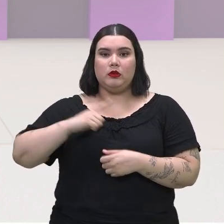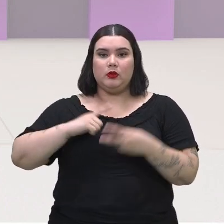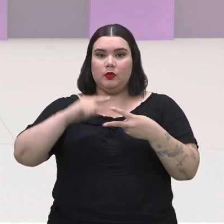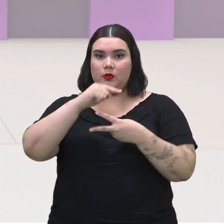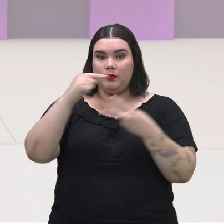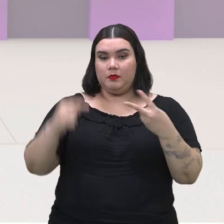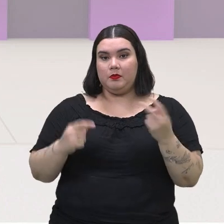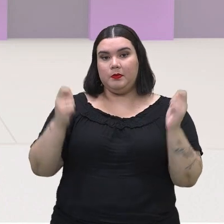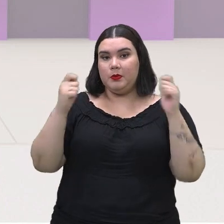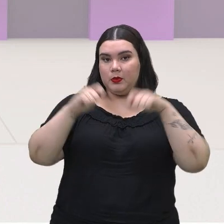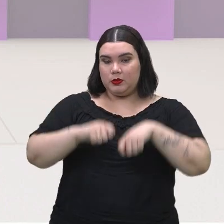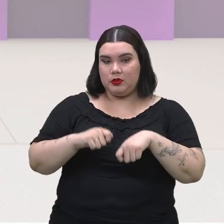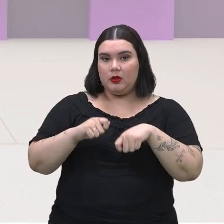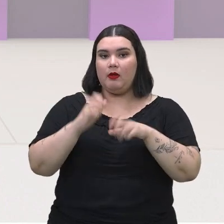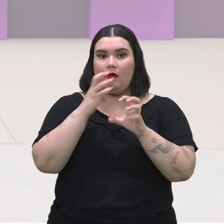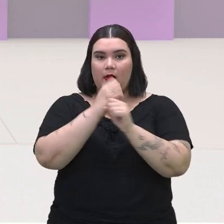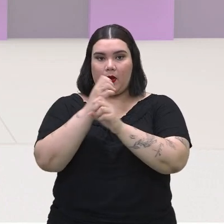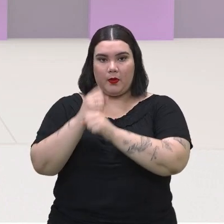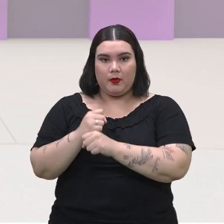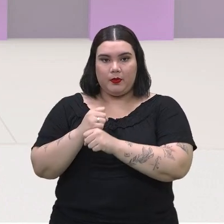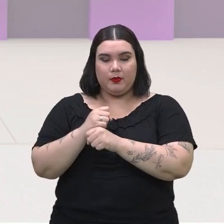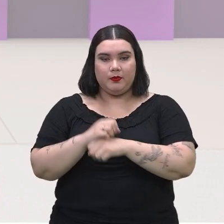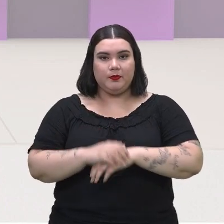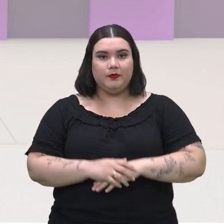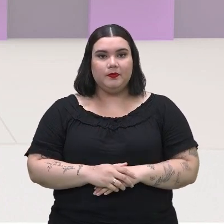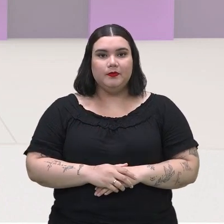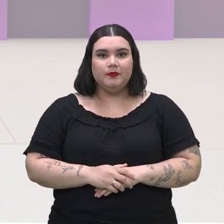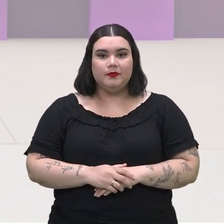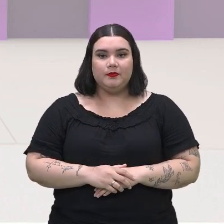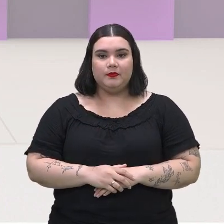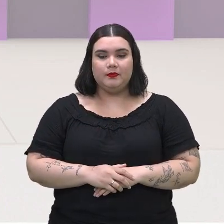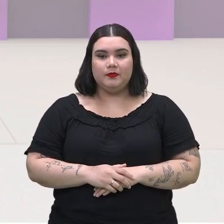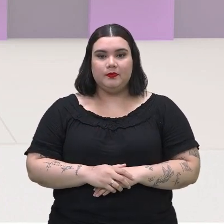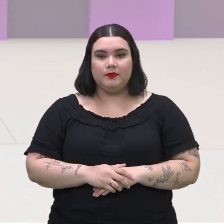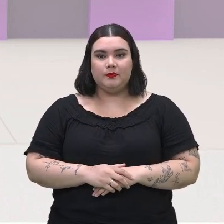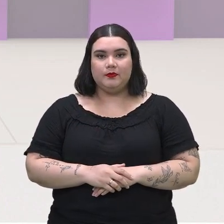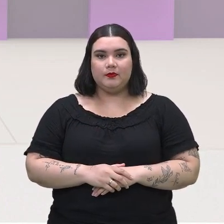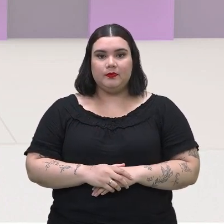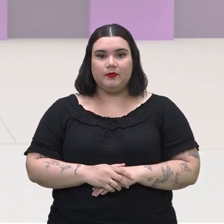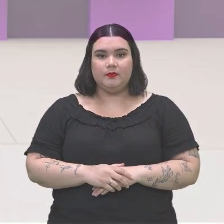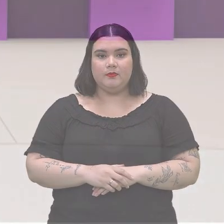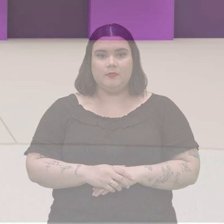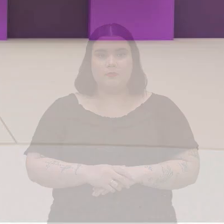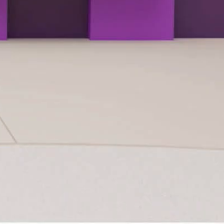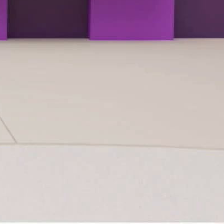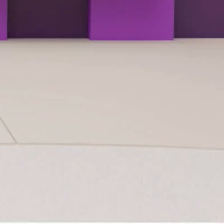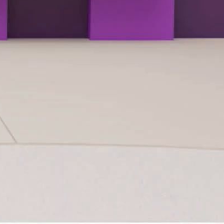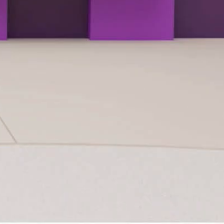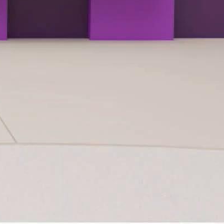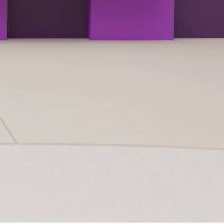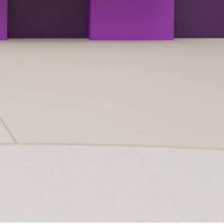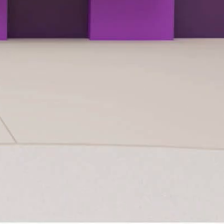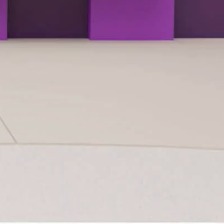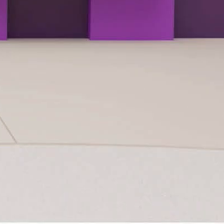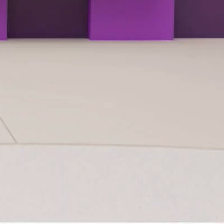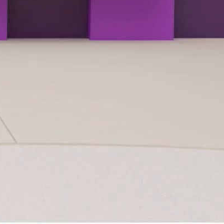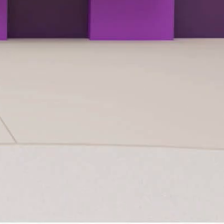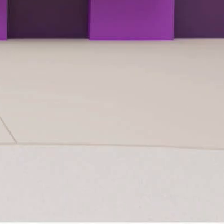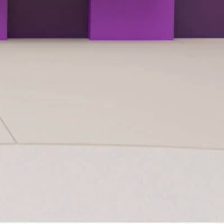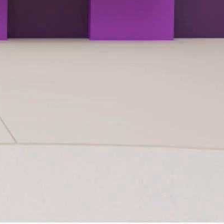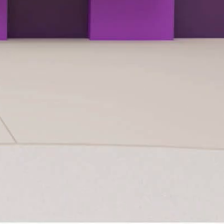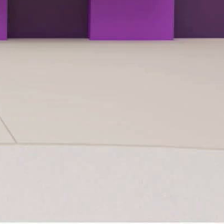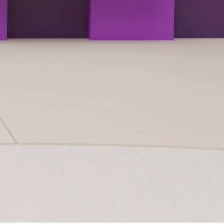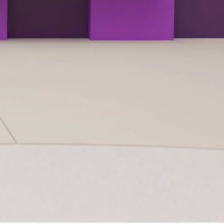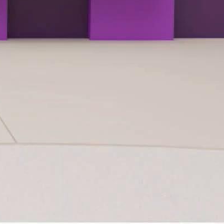possibilidades dele aparecer. Ele pode ser um número decimal entre 0 e 1 ou ainda ele